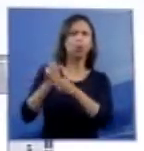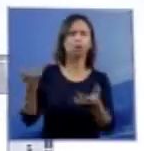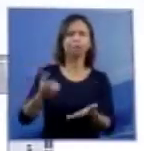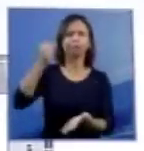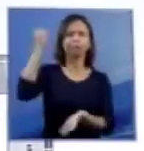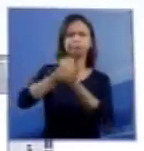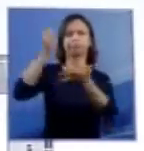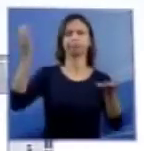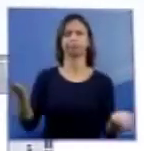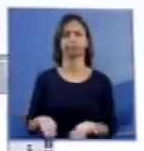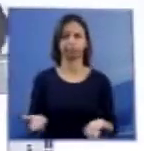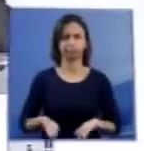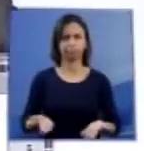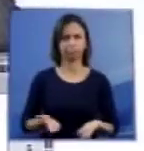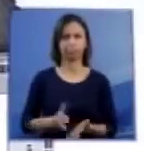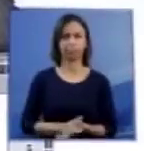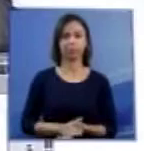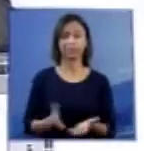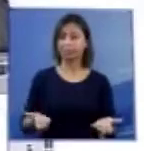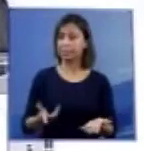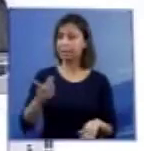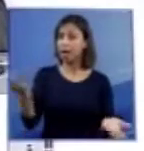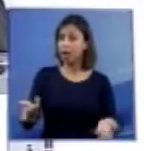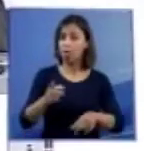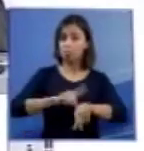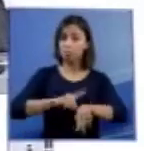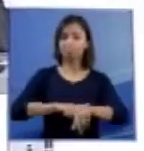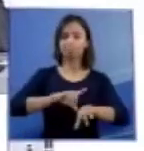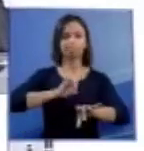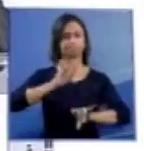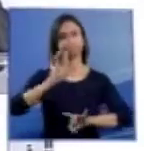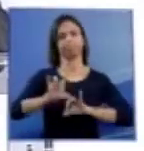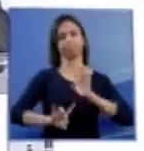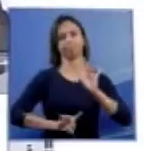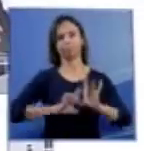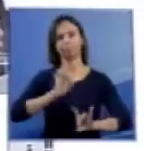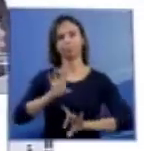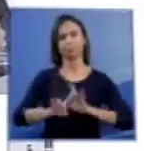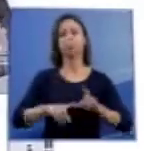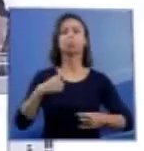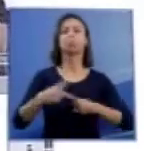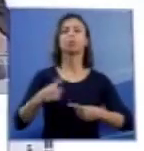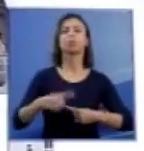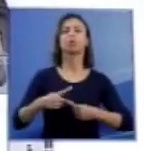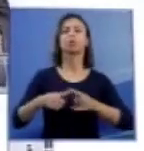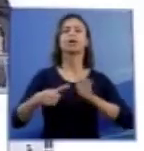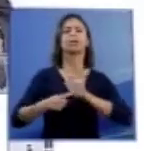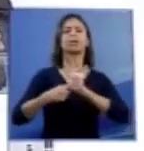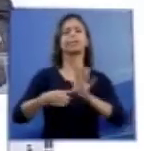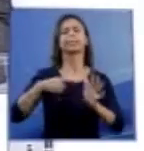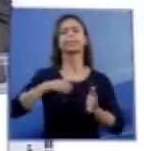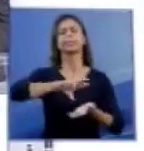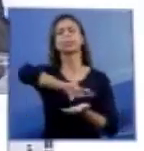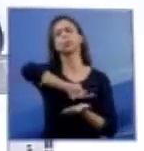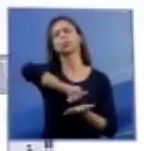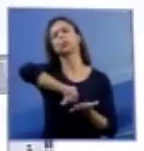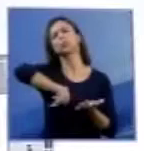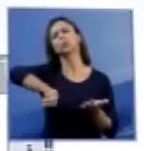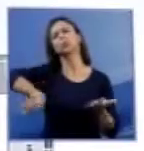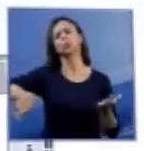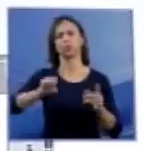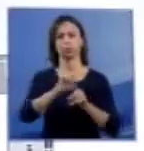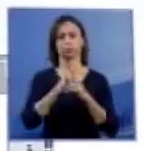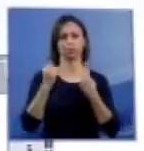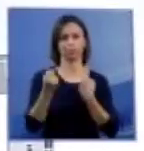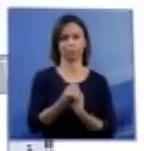É de fato um momento especialíssimo, pois revela a pluralidade social, com